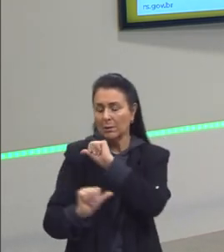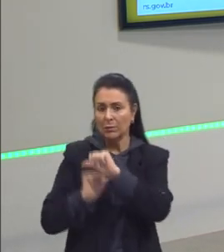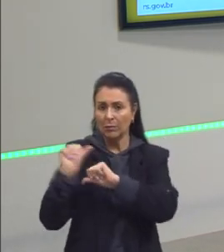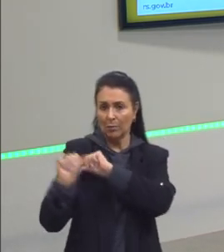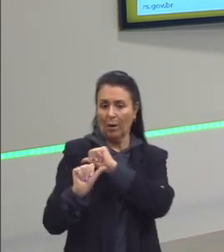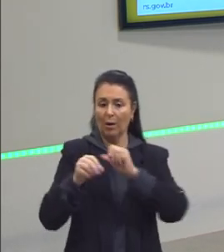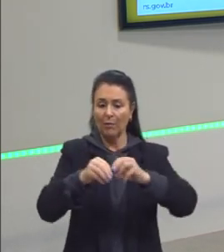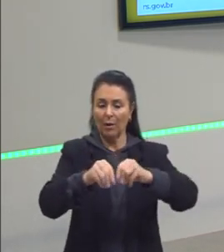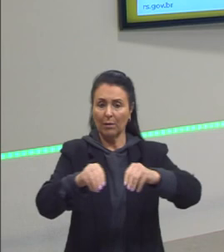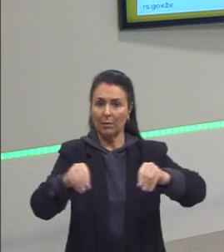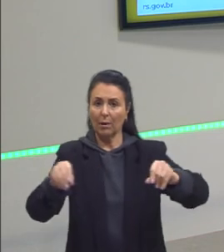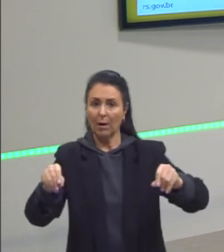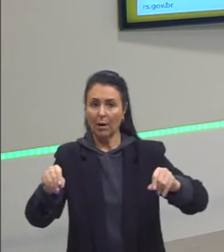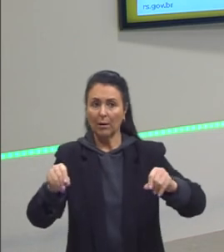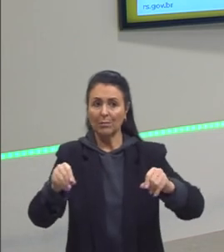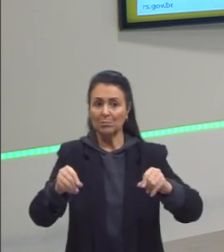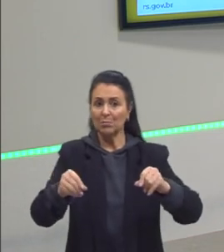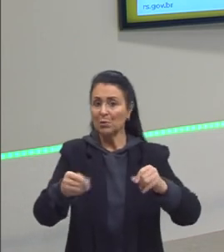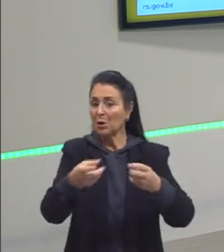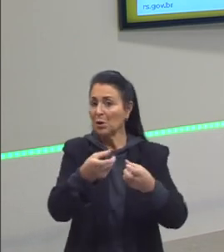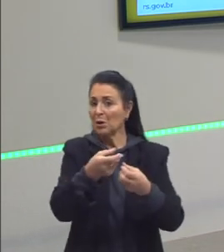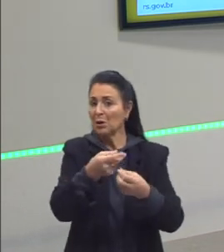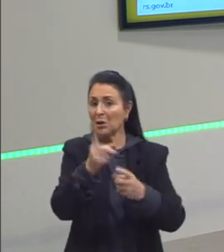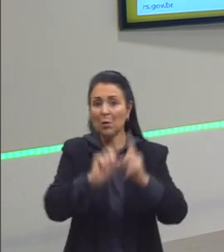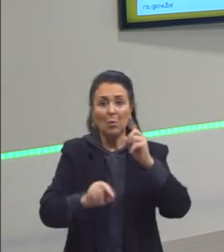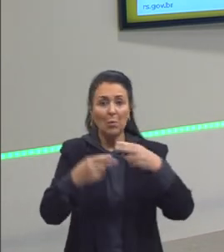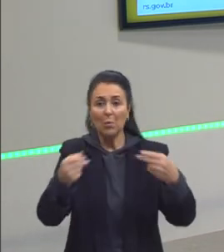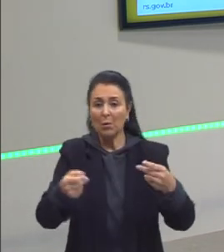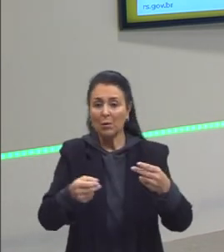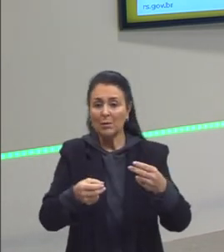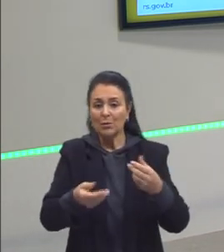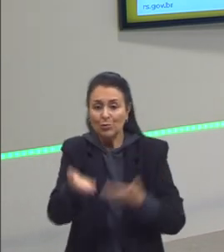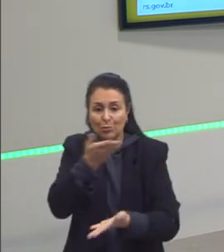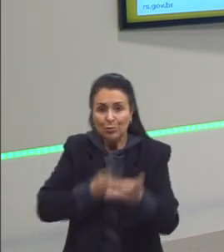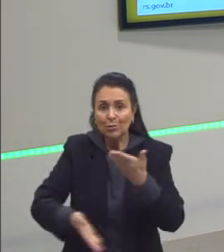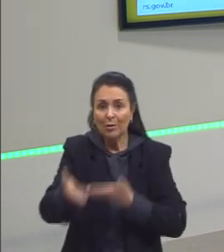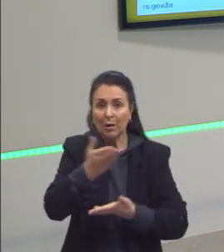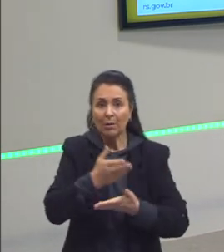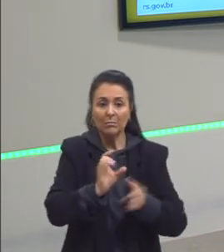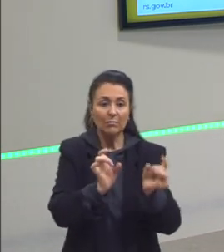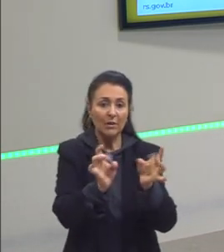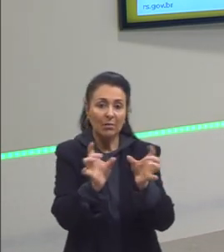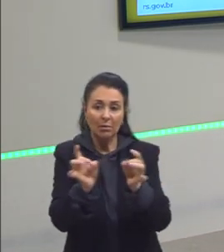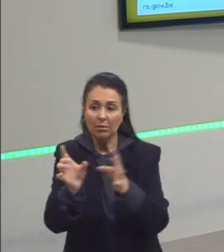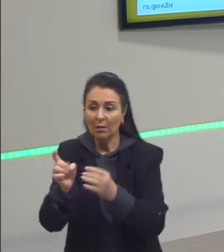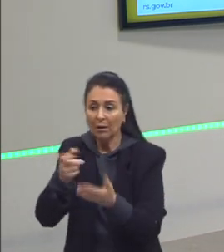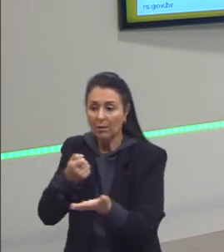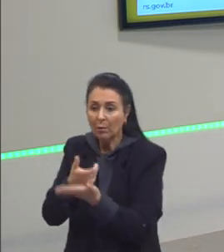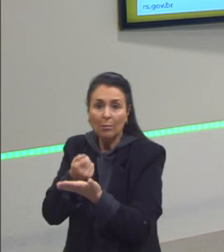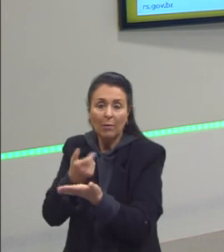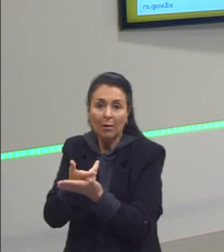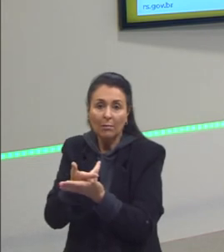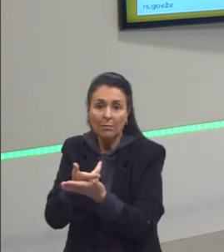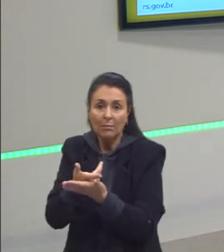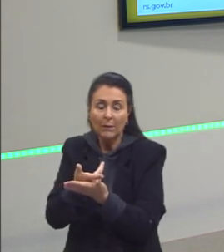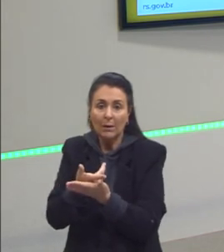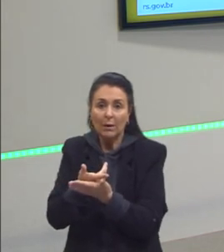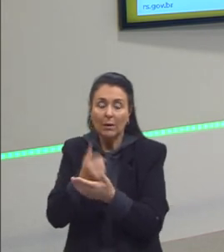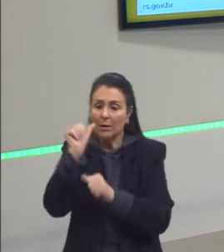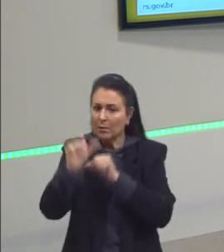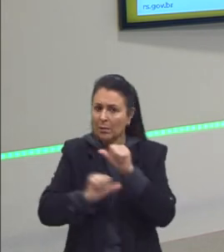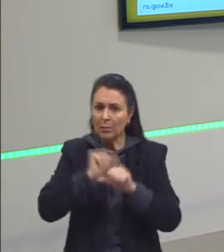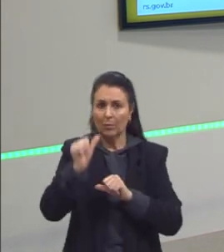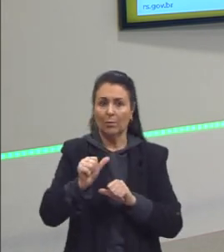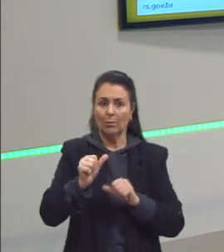a terra em mercadoria. Aqui nós temos o grande problema. Transformar a terra em mercadoria. Dizer o seguinte, eu posso